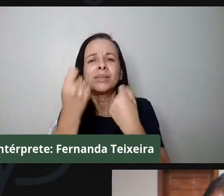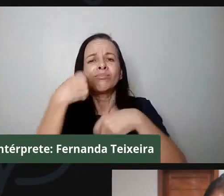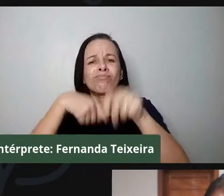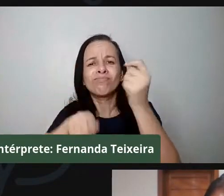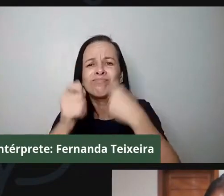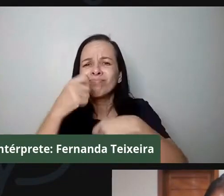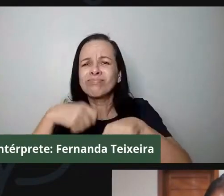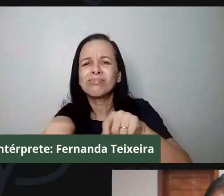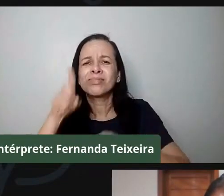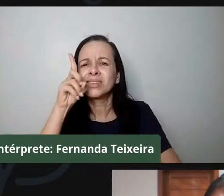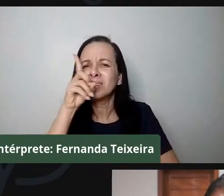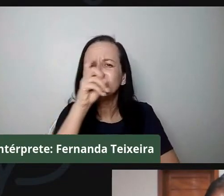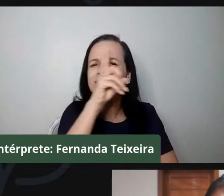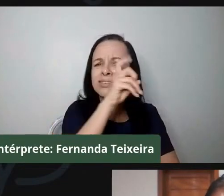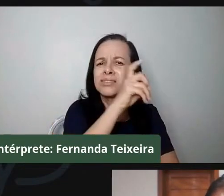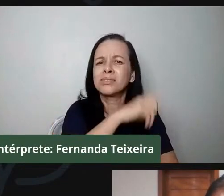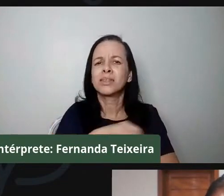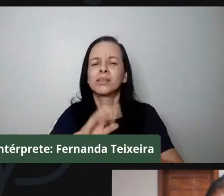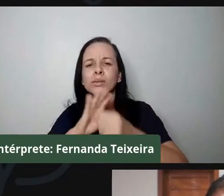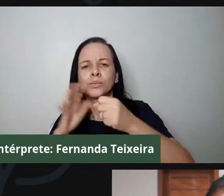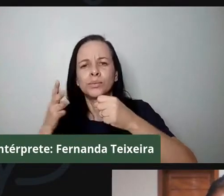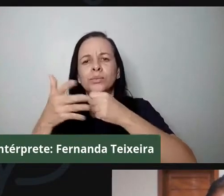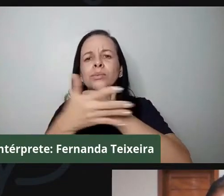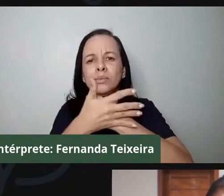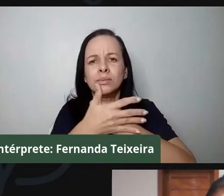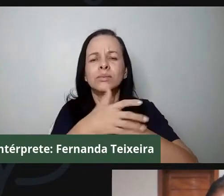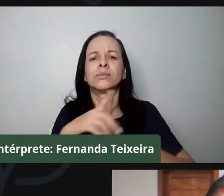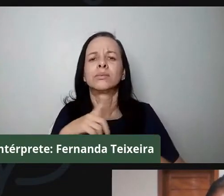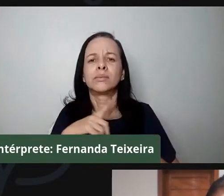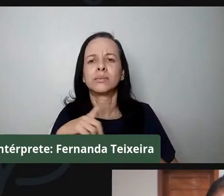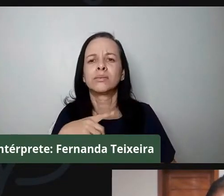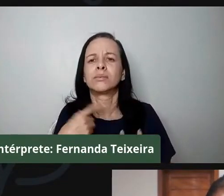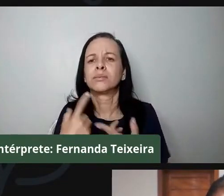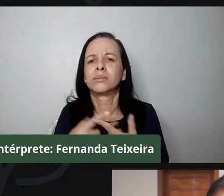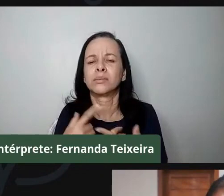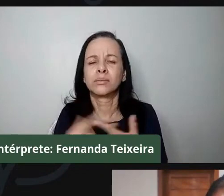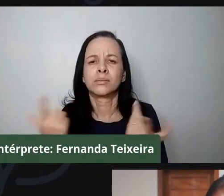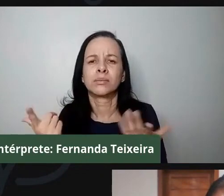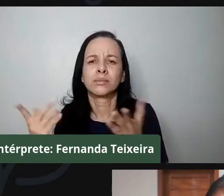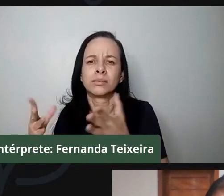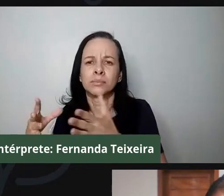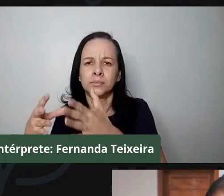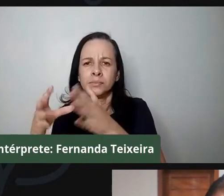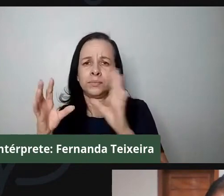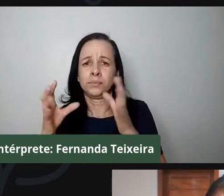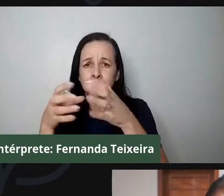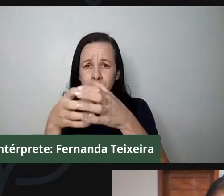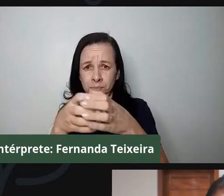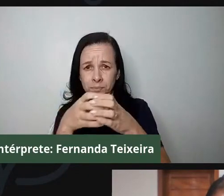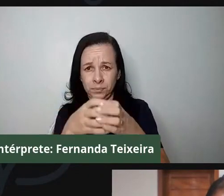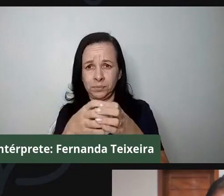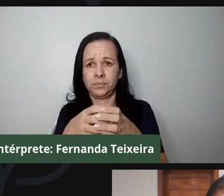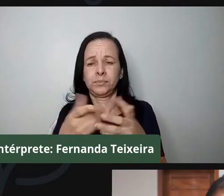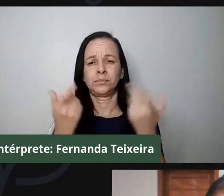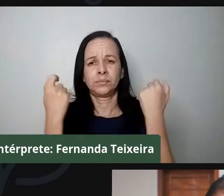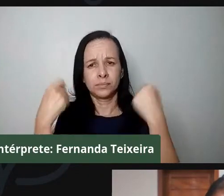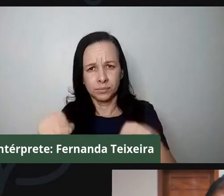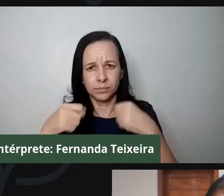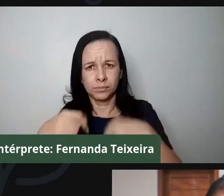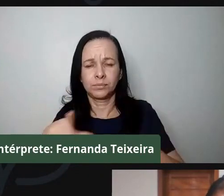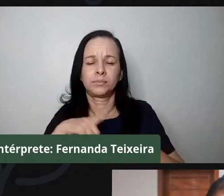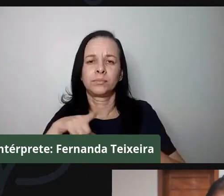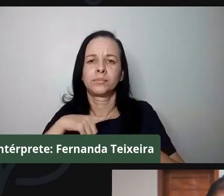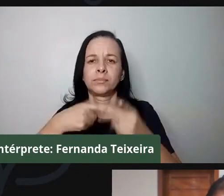COVID teve nas comunidades quilombolas, uma vez que grande parte dessas comunidades quilombolas dependem aí da comercialização